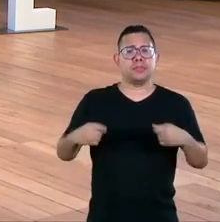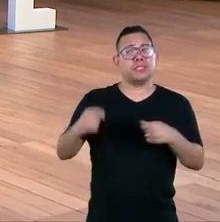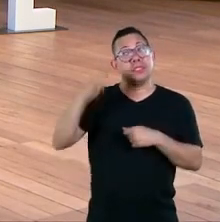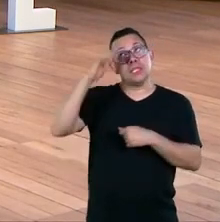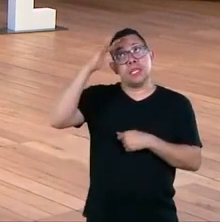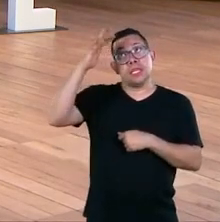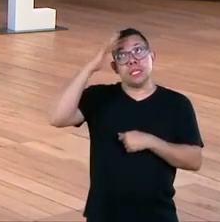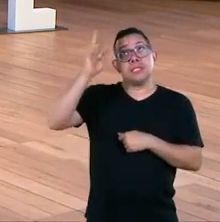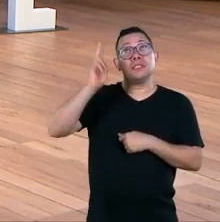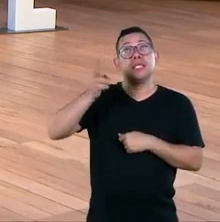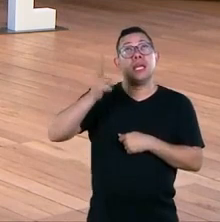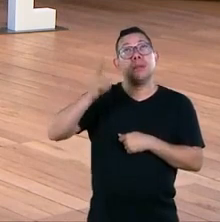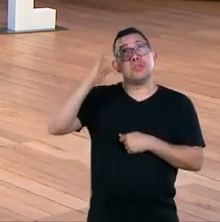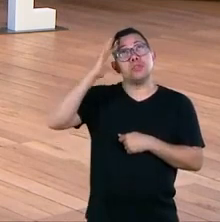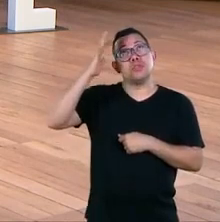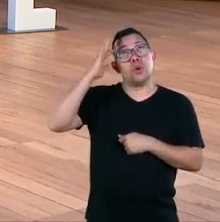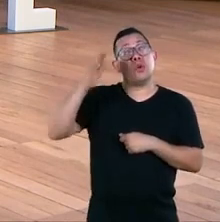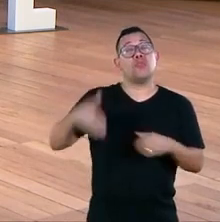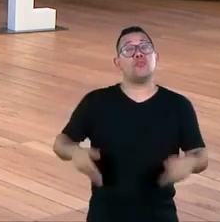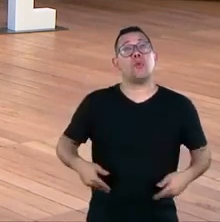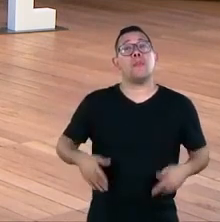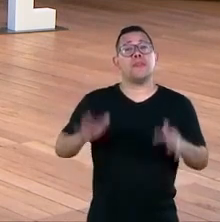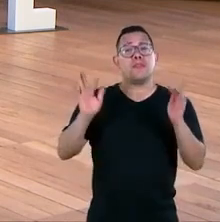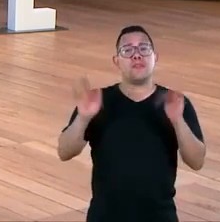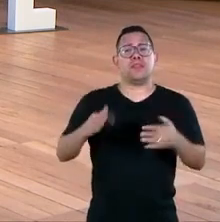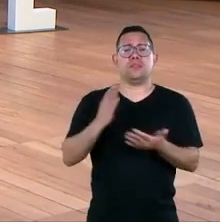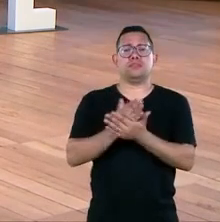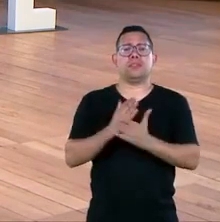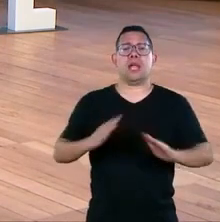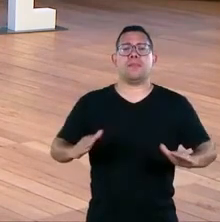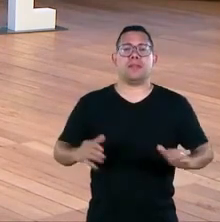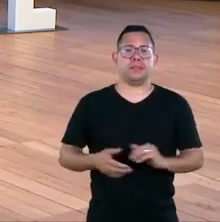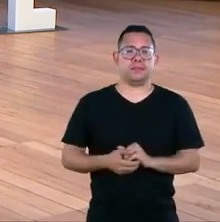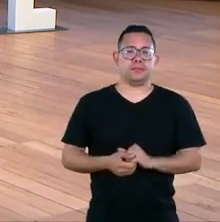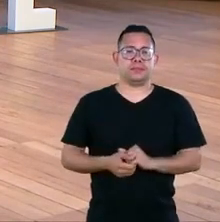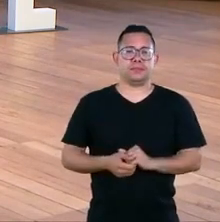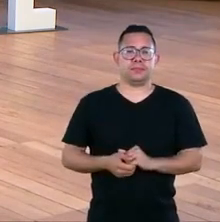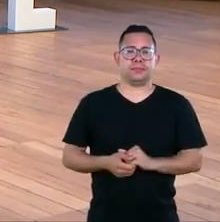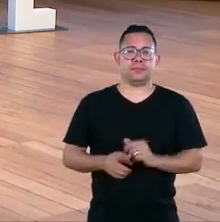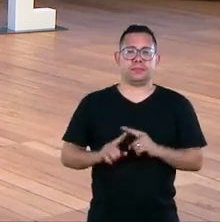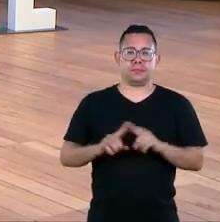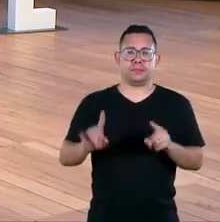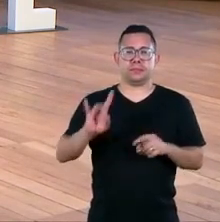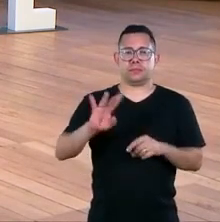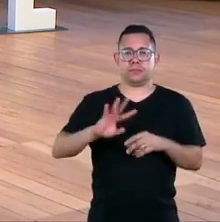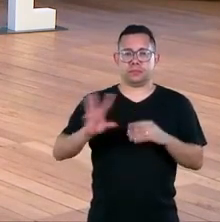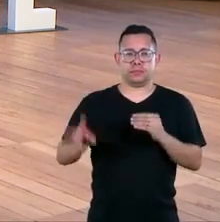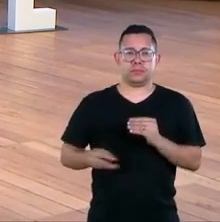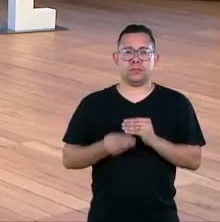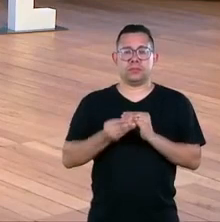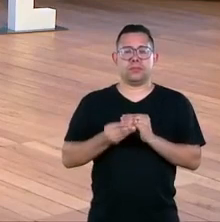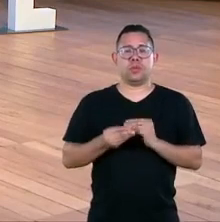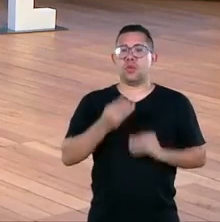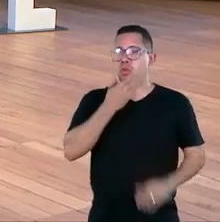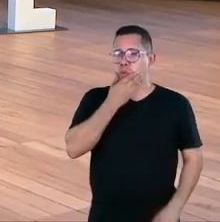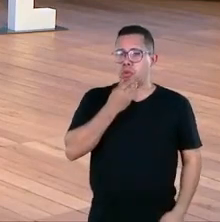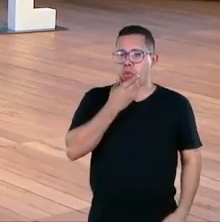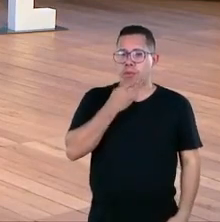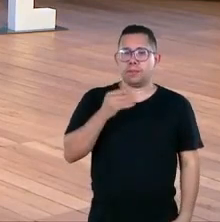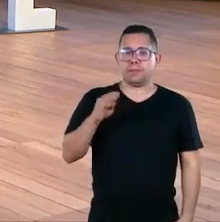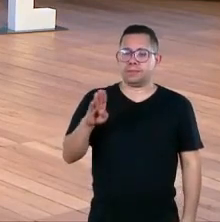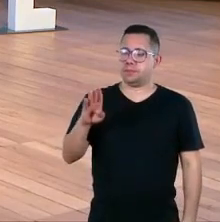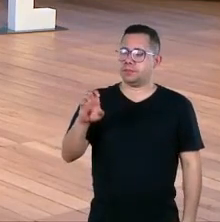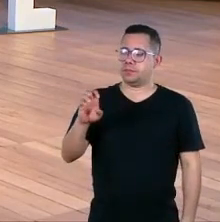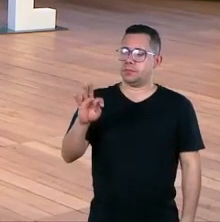nunca pode perder nunca nunca eu queria o Betinho dizia uma coisa só para complementar claro fique à vontade ele dizia que a